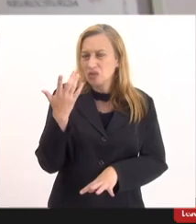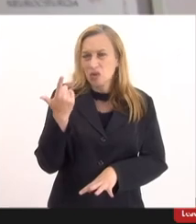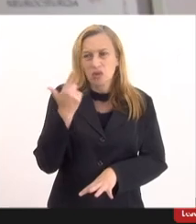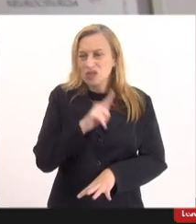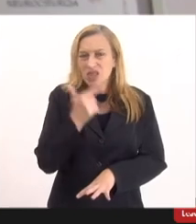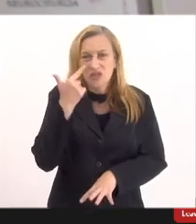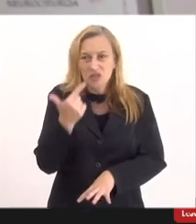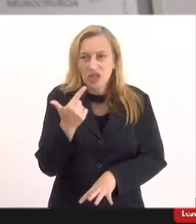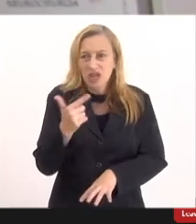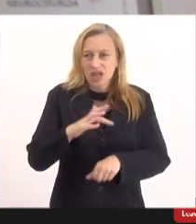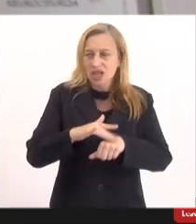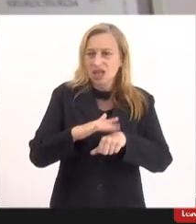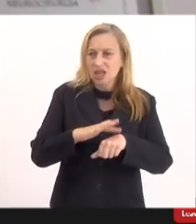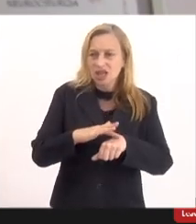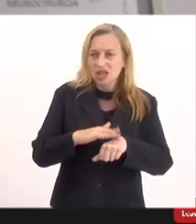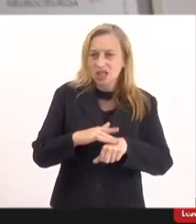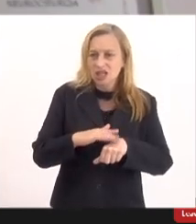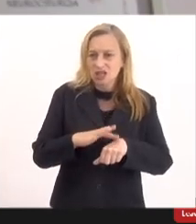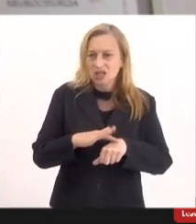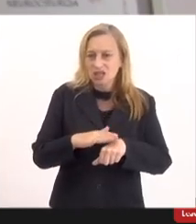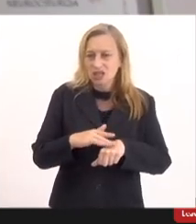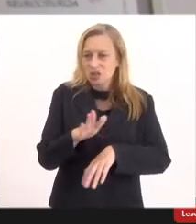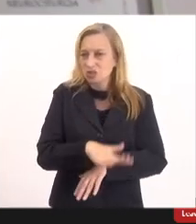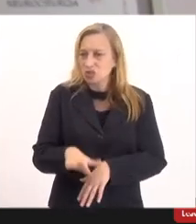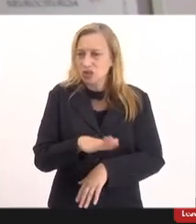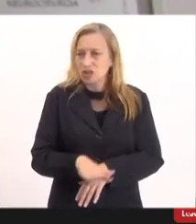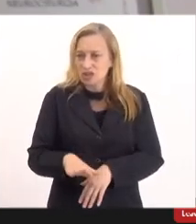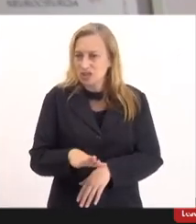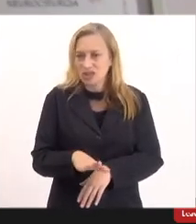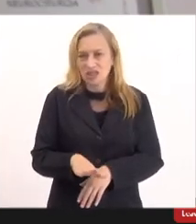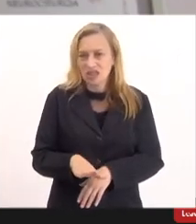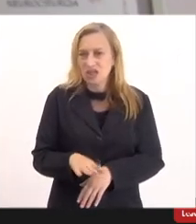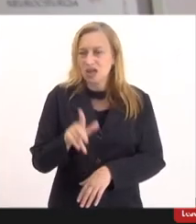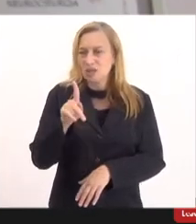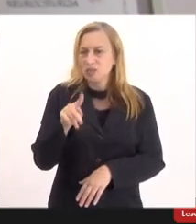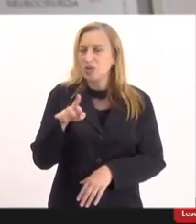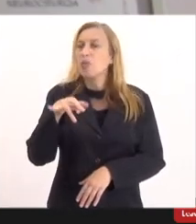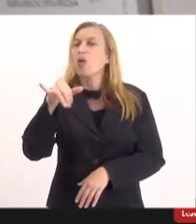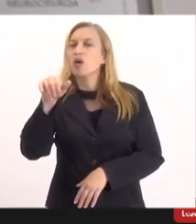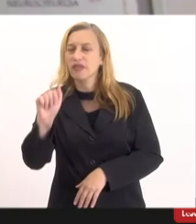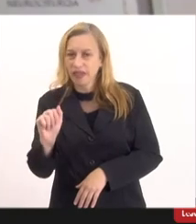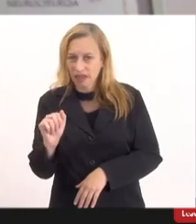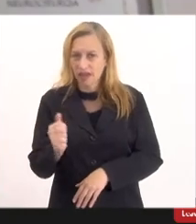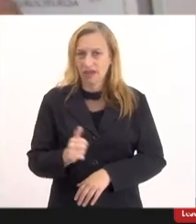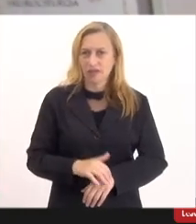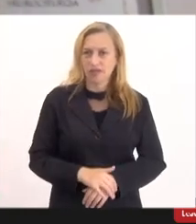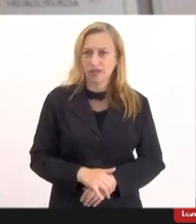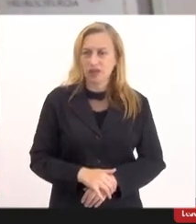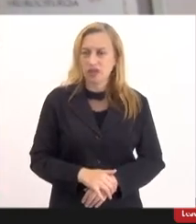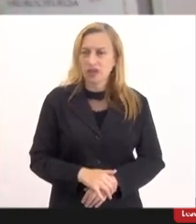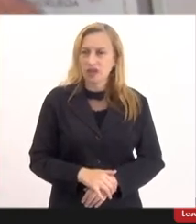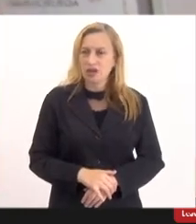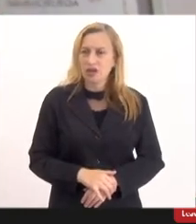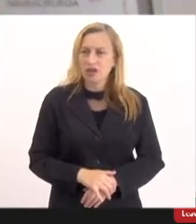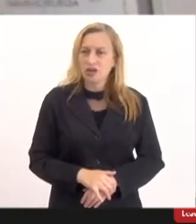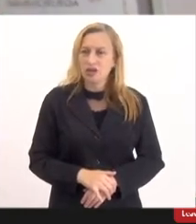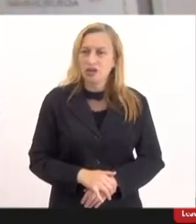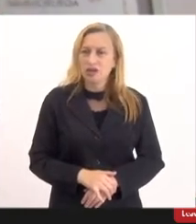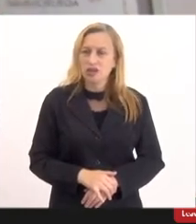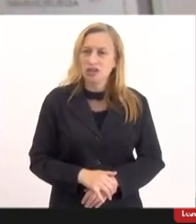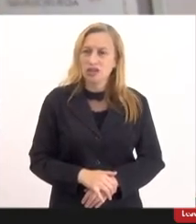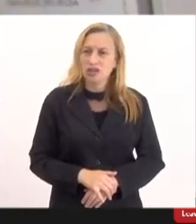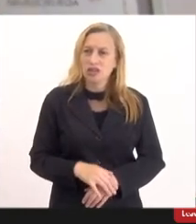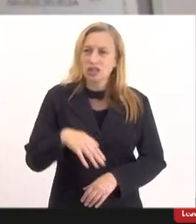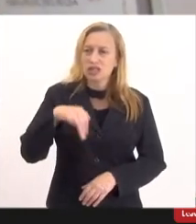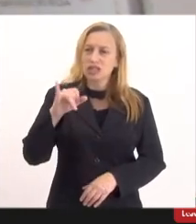crianças com doença priônica isso vocês não vão aguentar ver expõe expõe encefalopatia